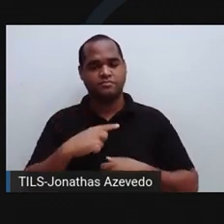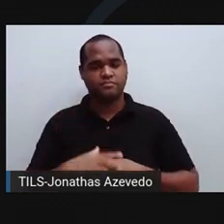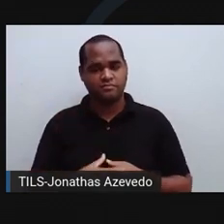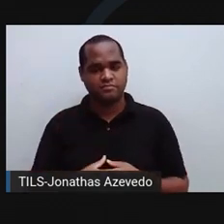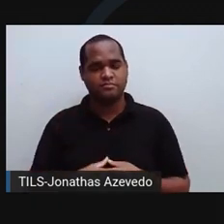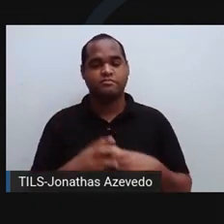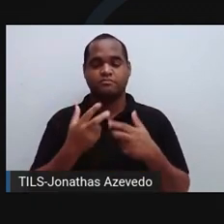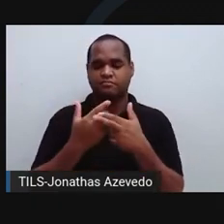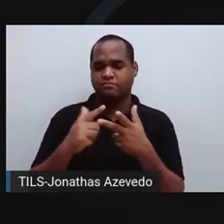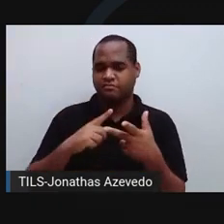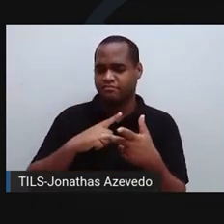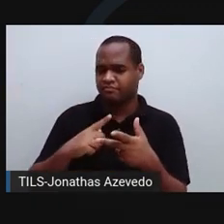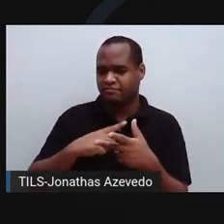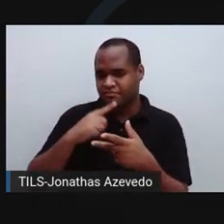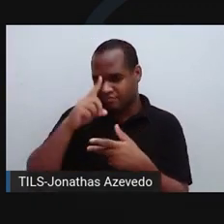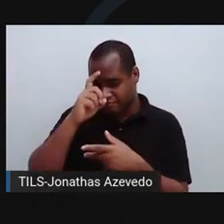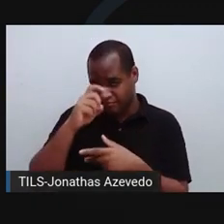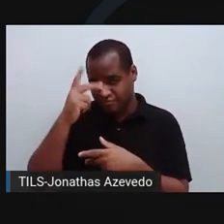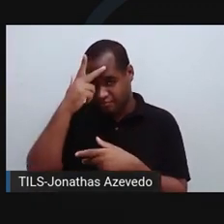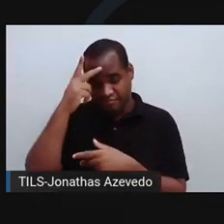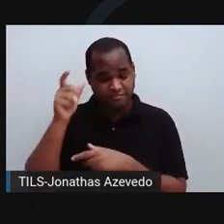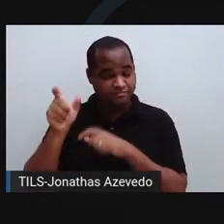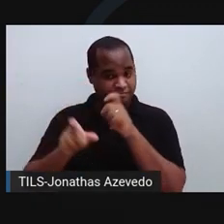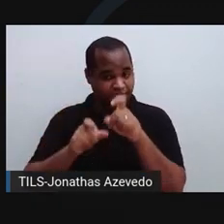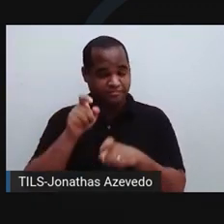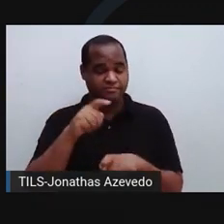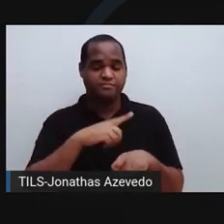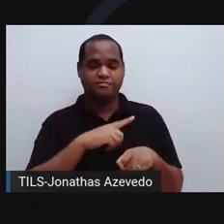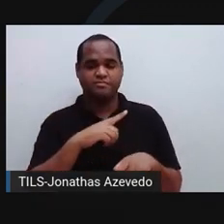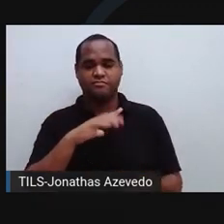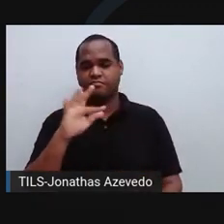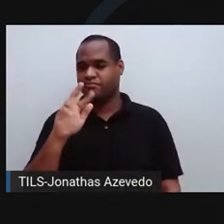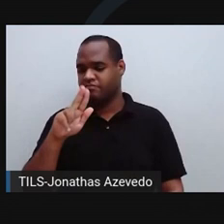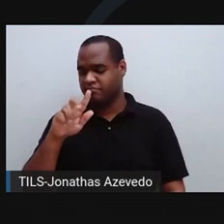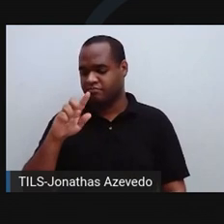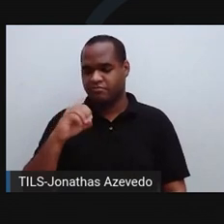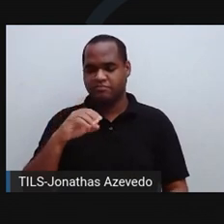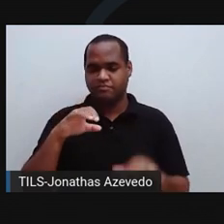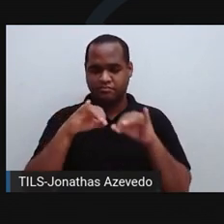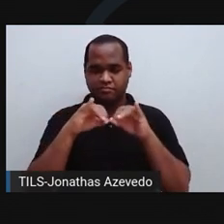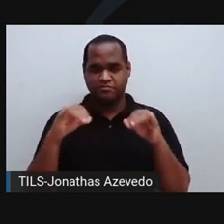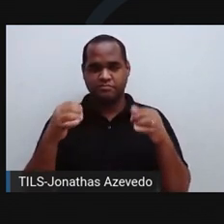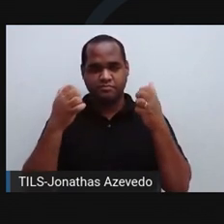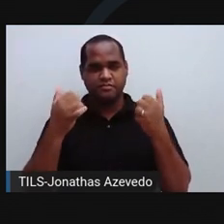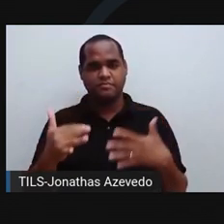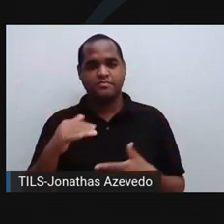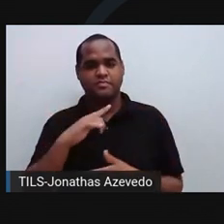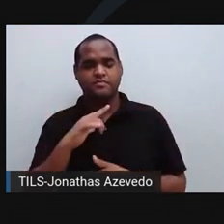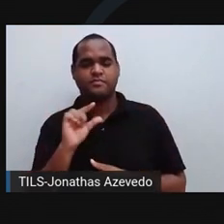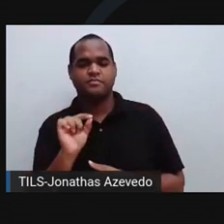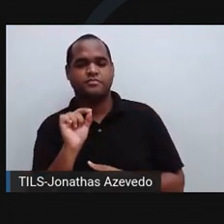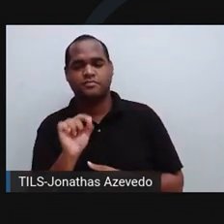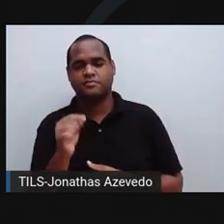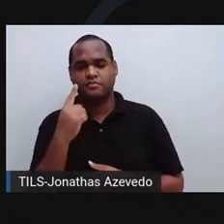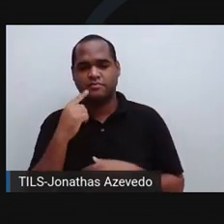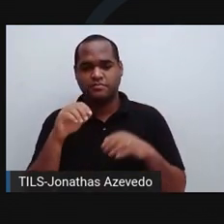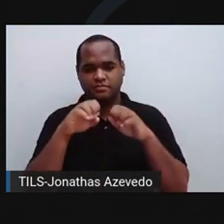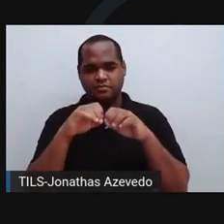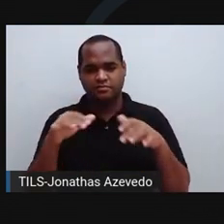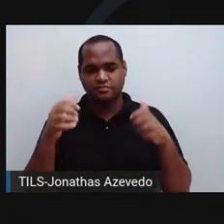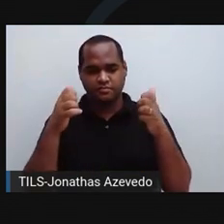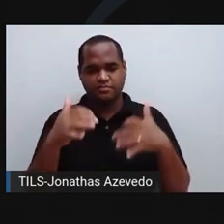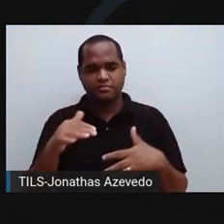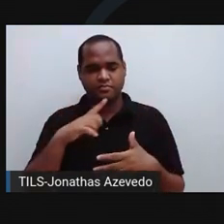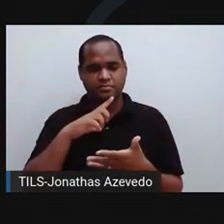andamento. Diante da suspeita do primeiro registro desse fungo no Brasil, a Anvisa recomendou o reforço da vigilância laboratorial do fungo em todos os